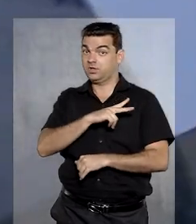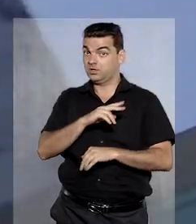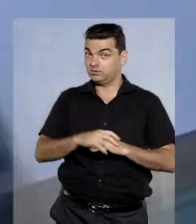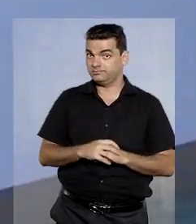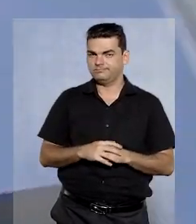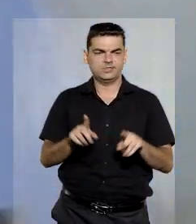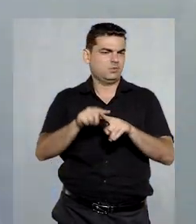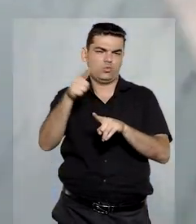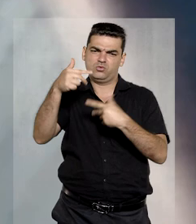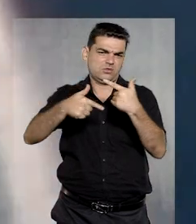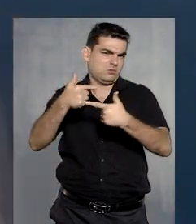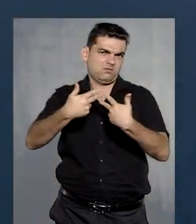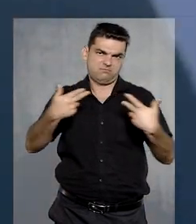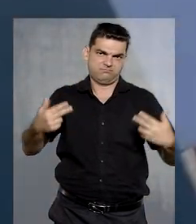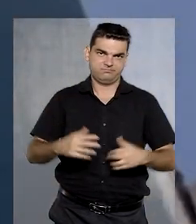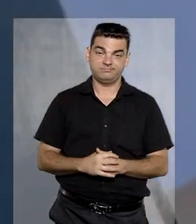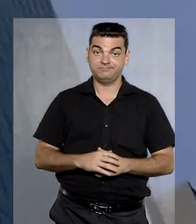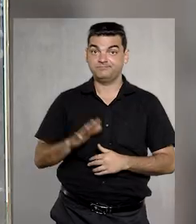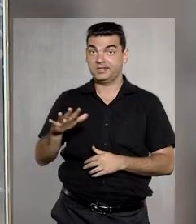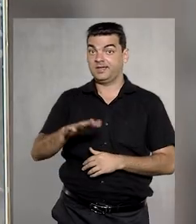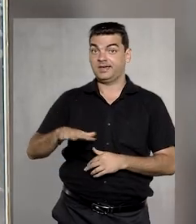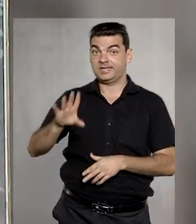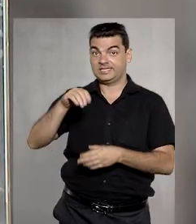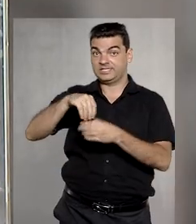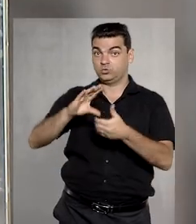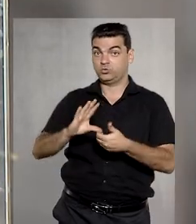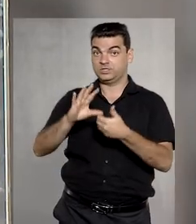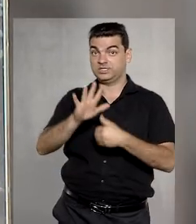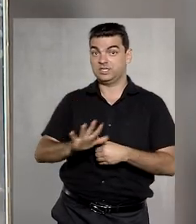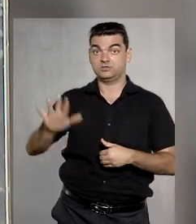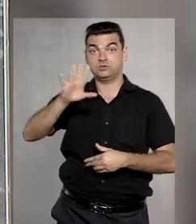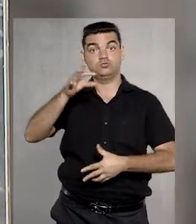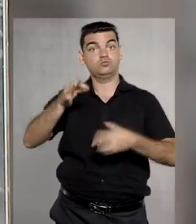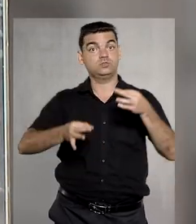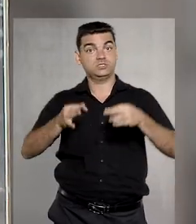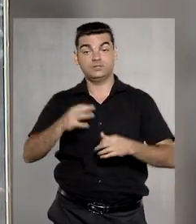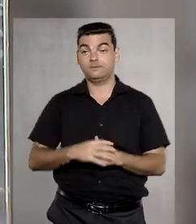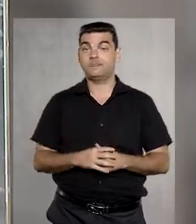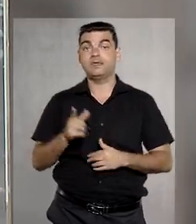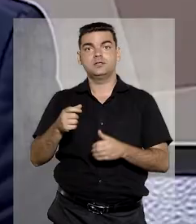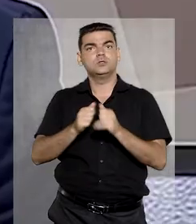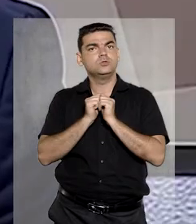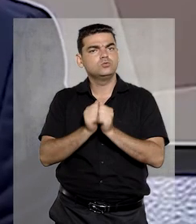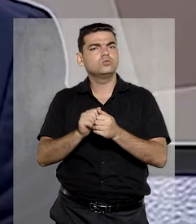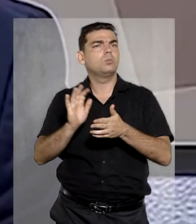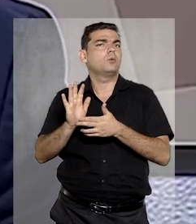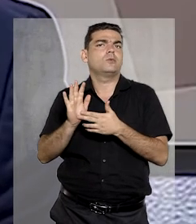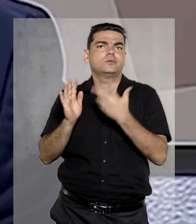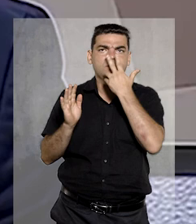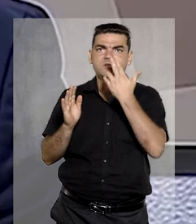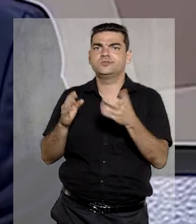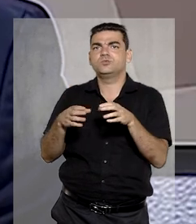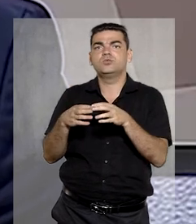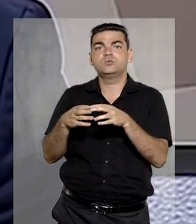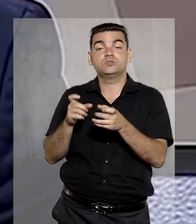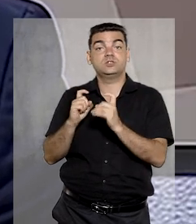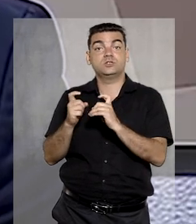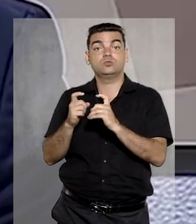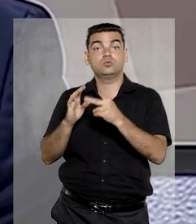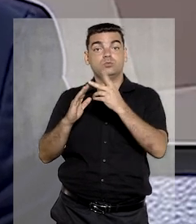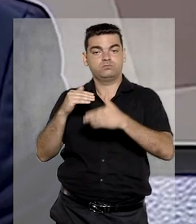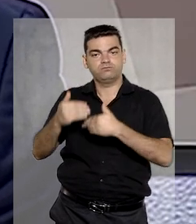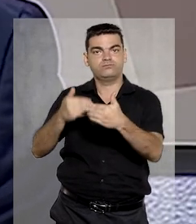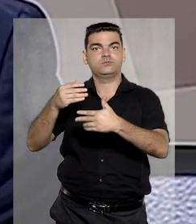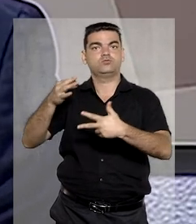Dados Pessoais, entre outras funções. No âmbito do Conselho Nacional de Justiça, integrou iniciativas como o